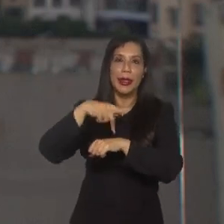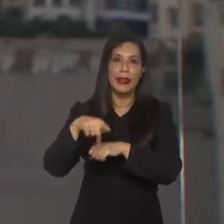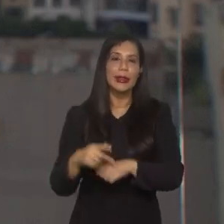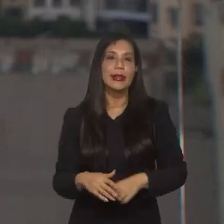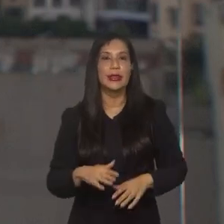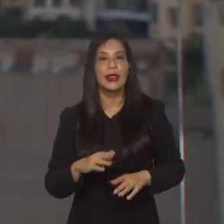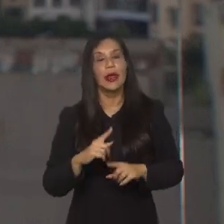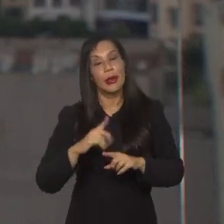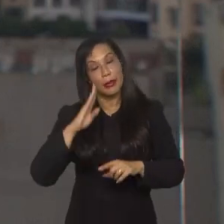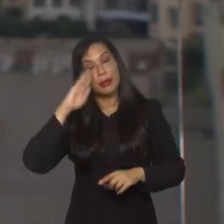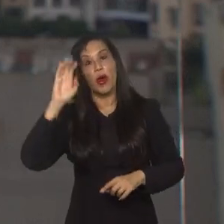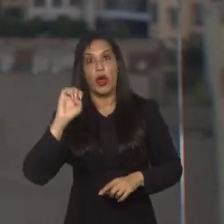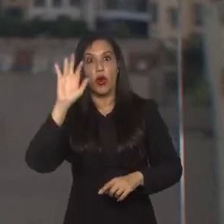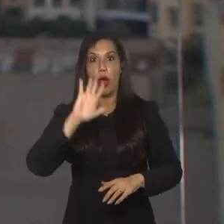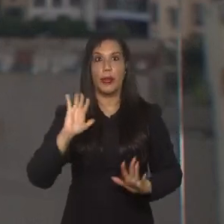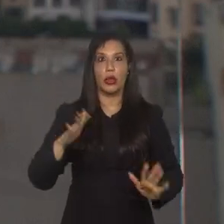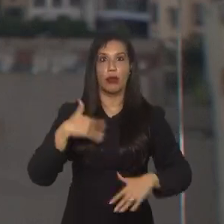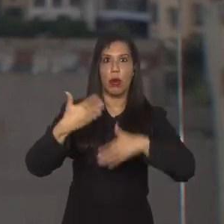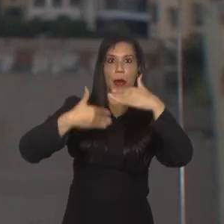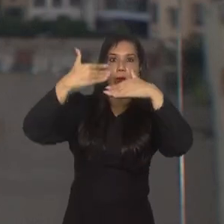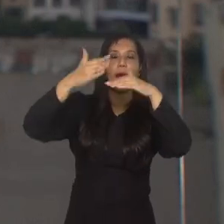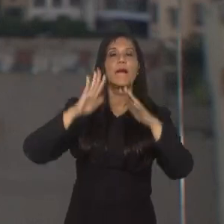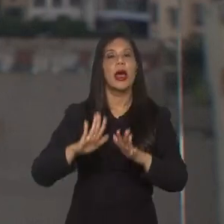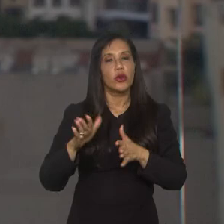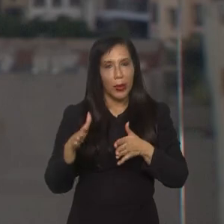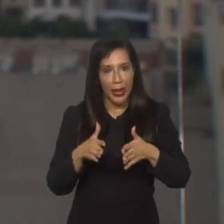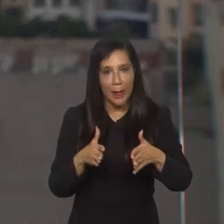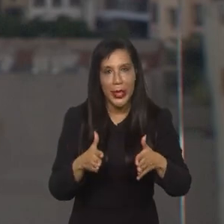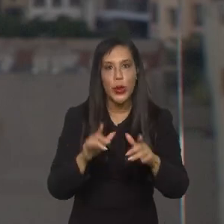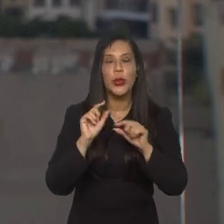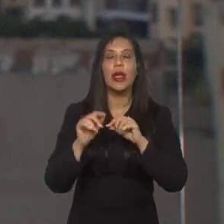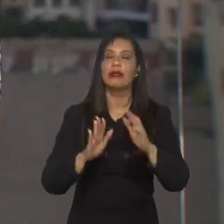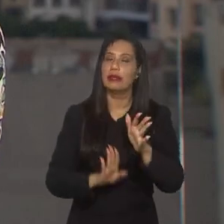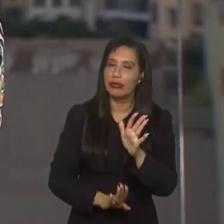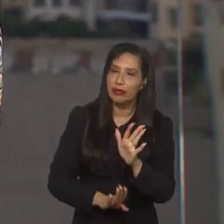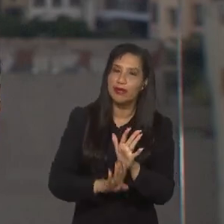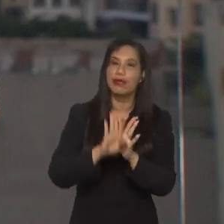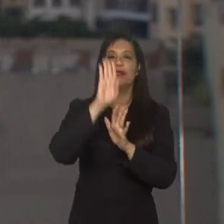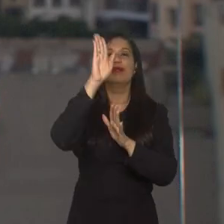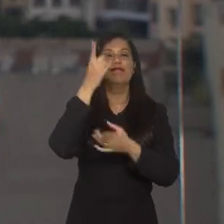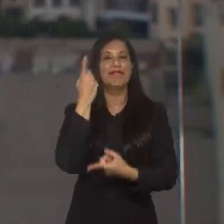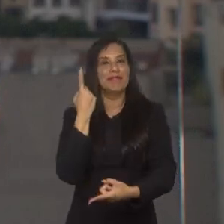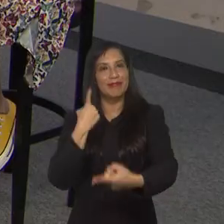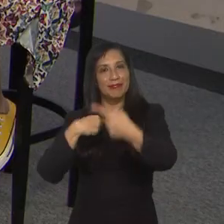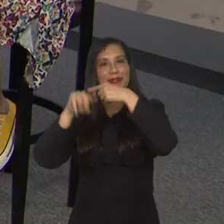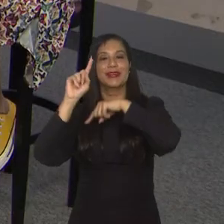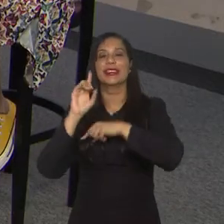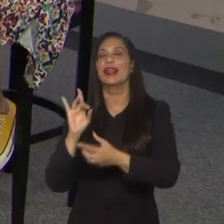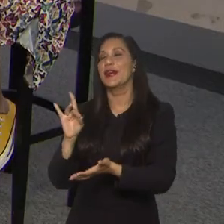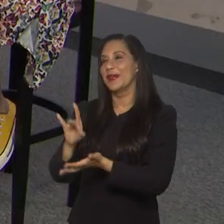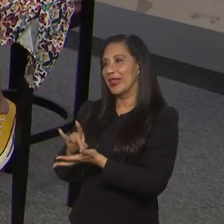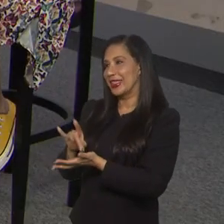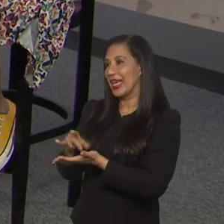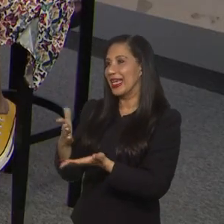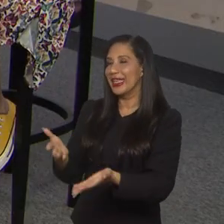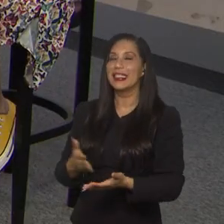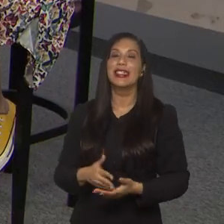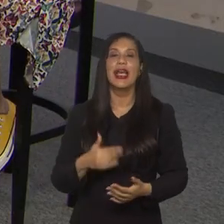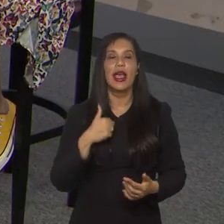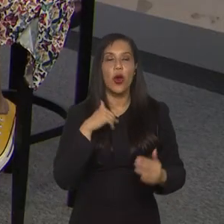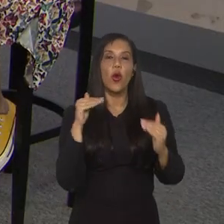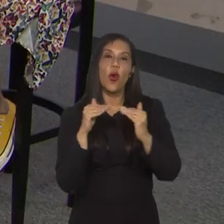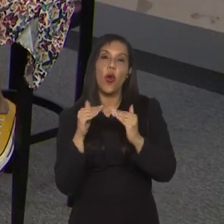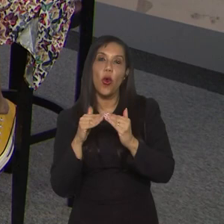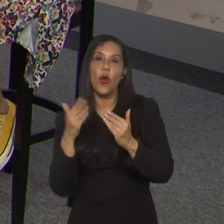principalmente na Europa, mas eu acho que o caminho agora é de crescer mesmo. É verdade, eu até